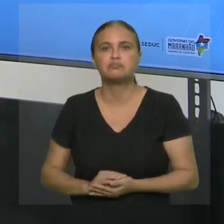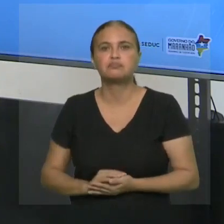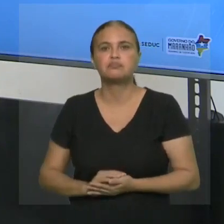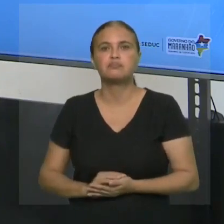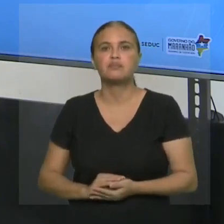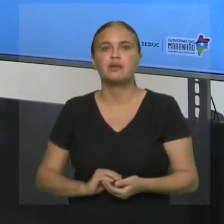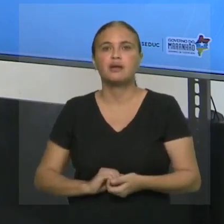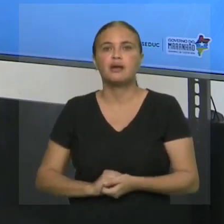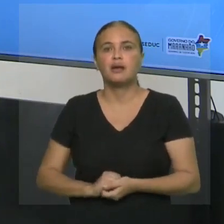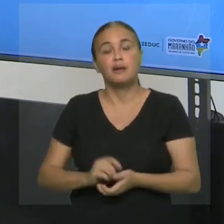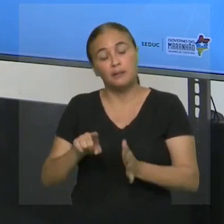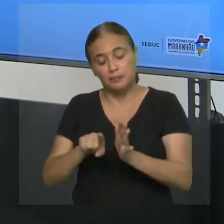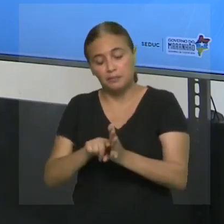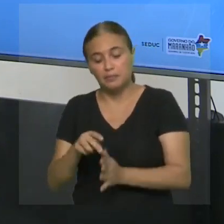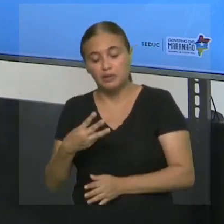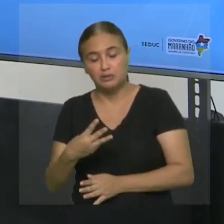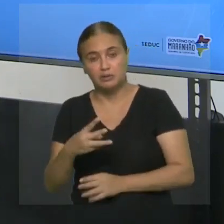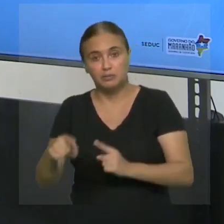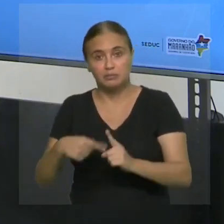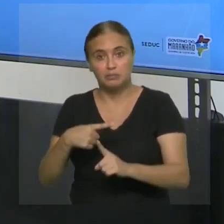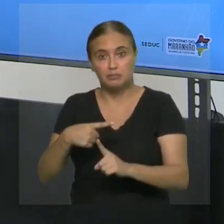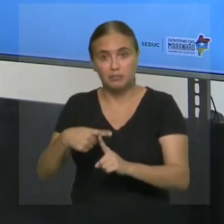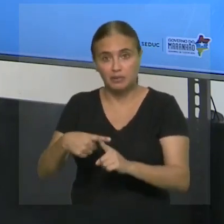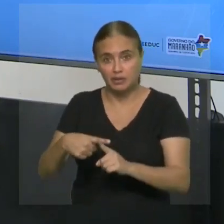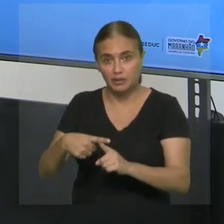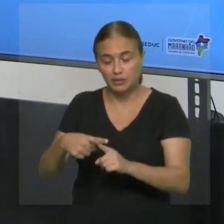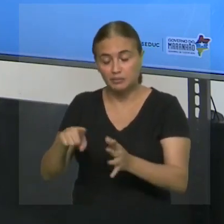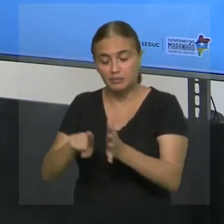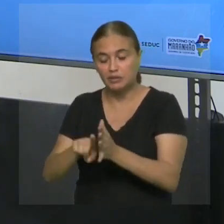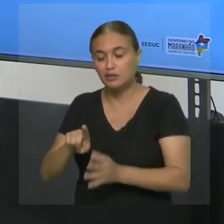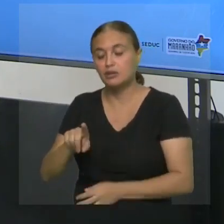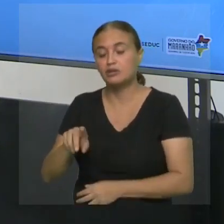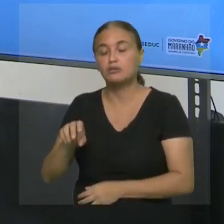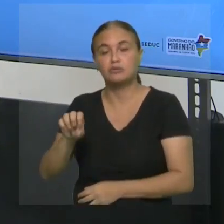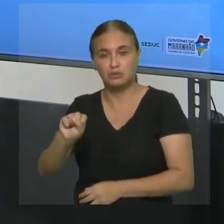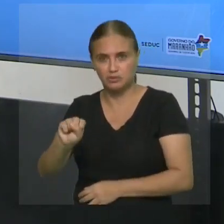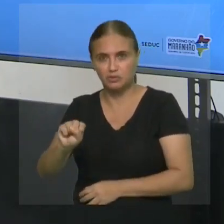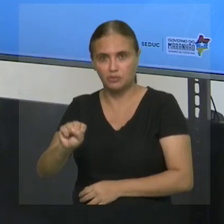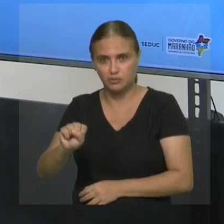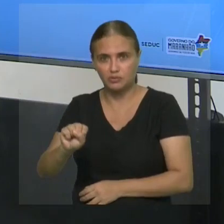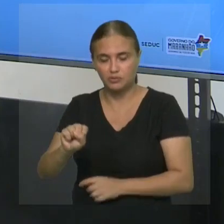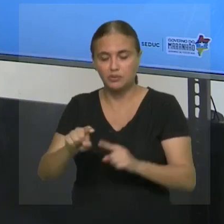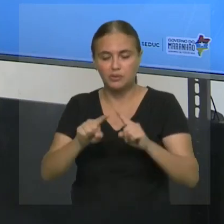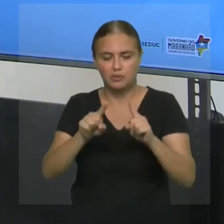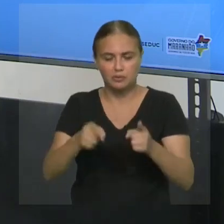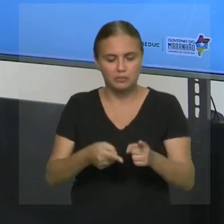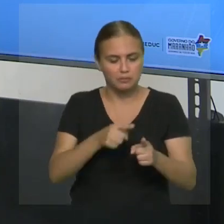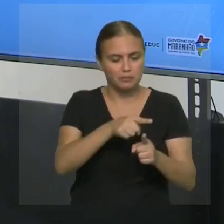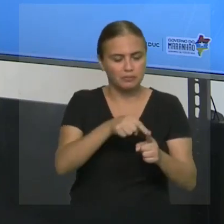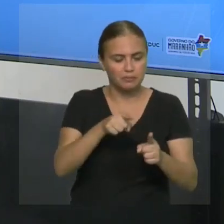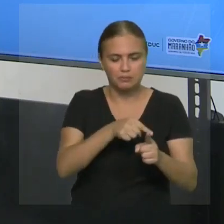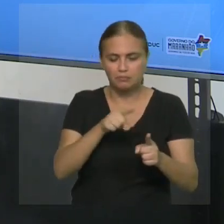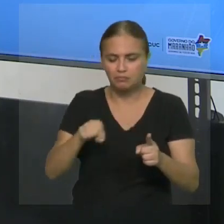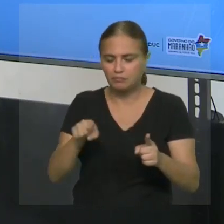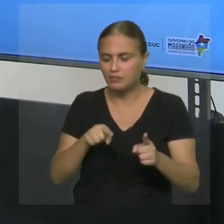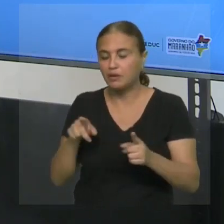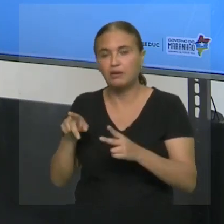3, mais menos 8. Tiro os parênteses, vai ficar menos 3, menos 8.